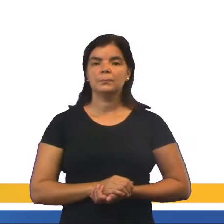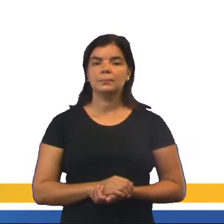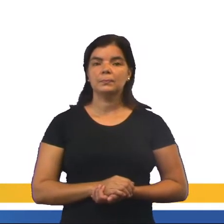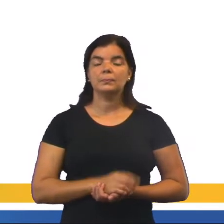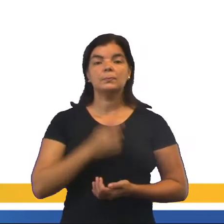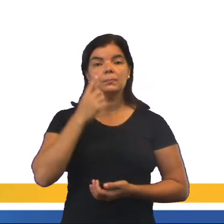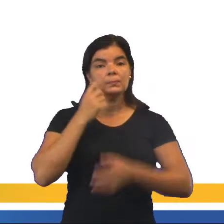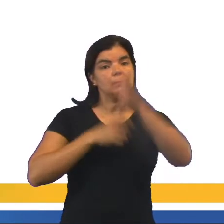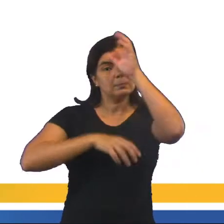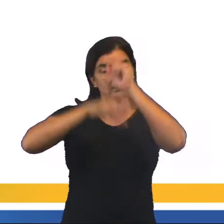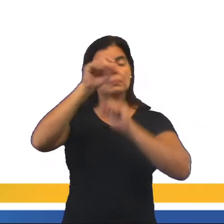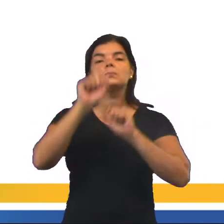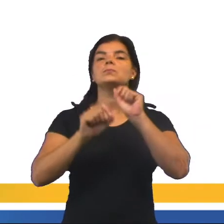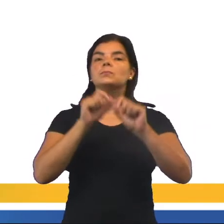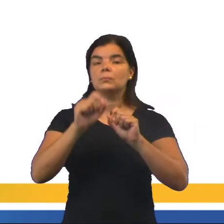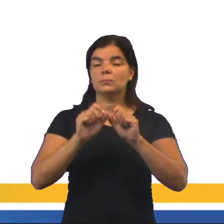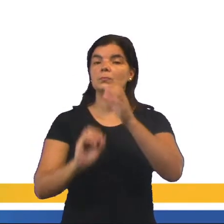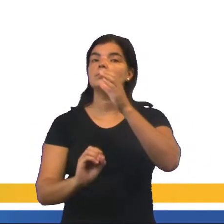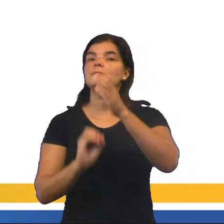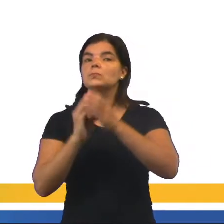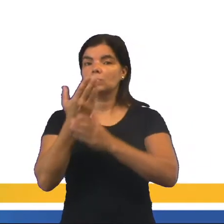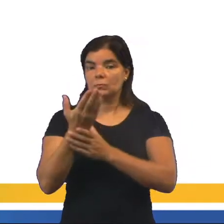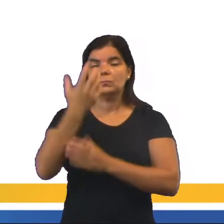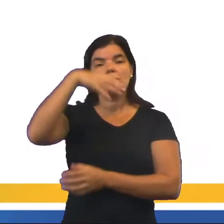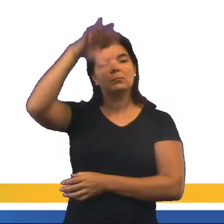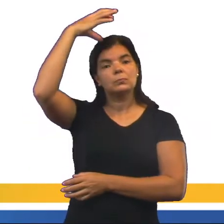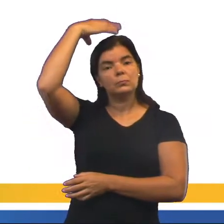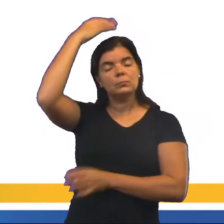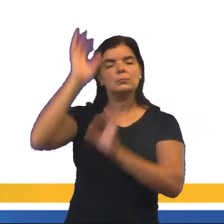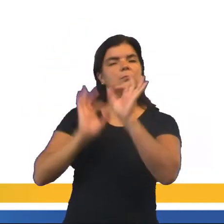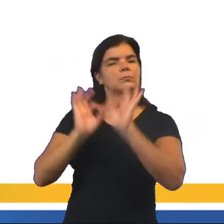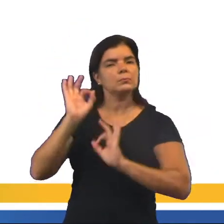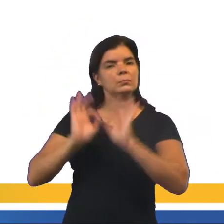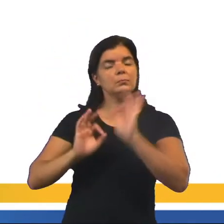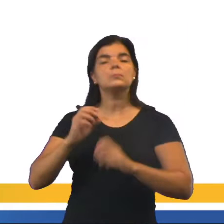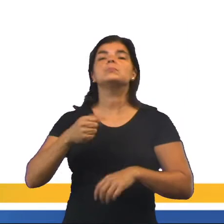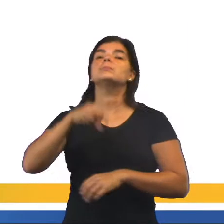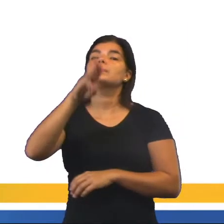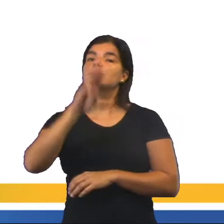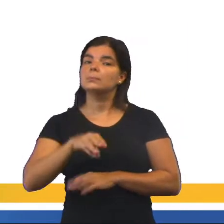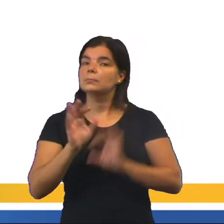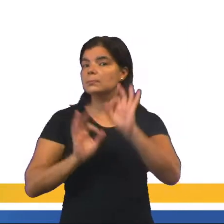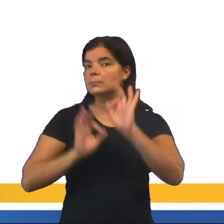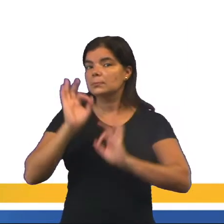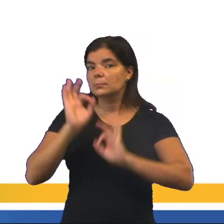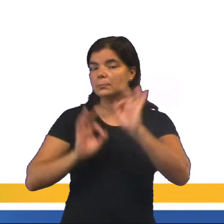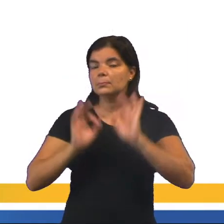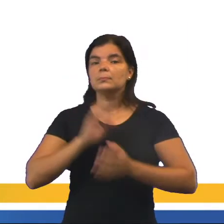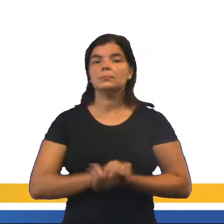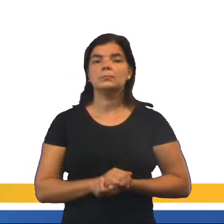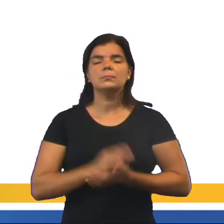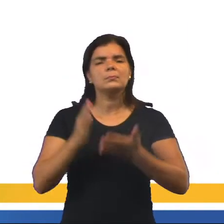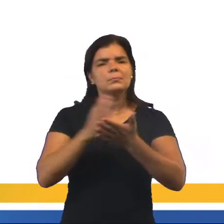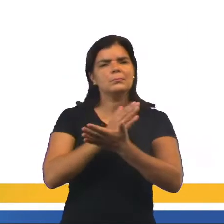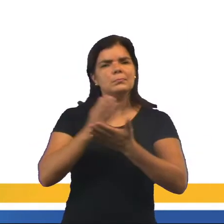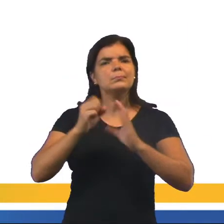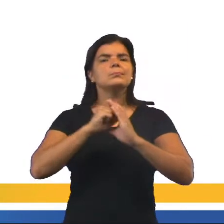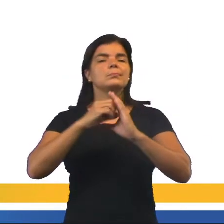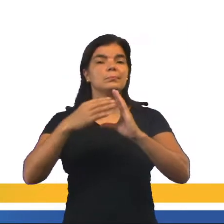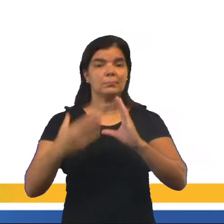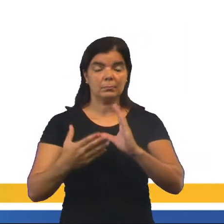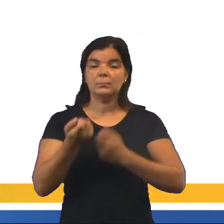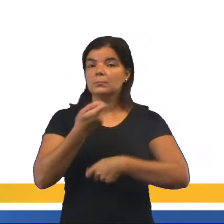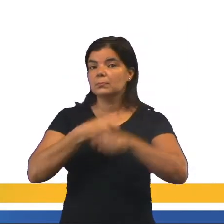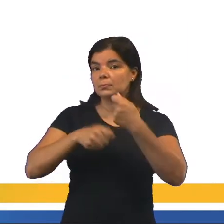Bom, aprender um pouco sobre a origem deste império, como ele foi formado, por quem ele foi formado e algumas características